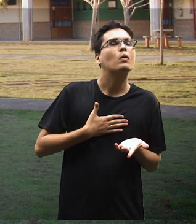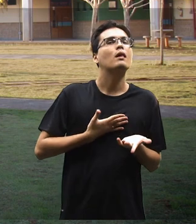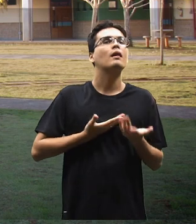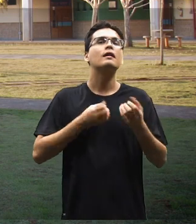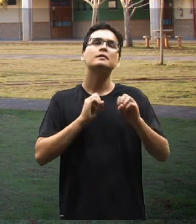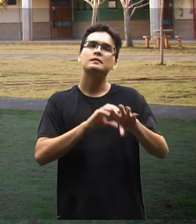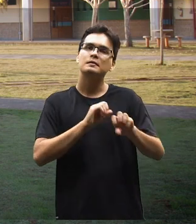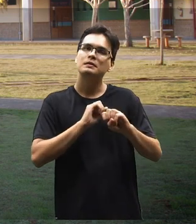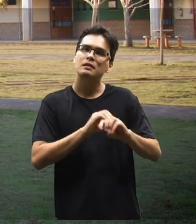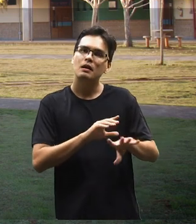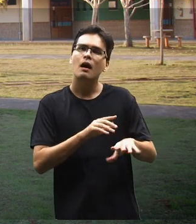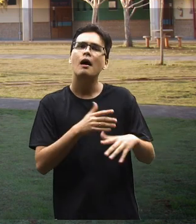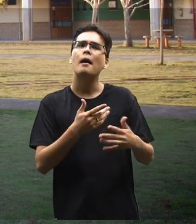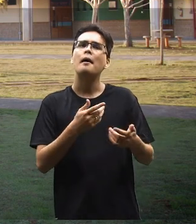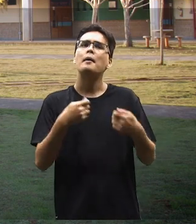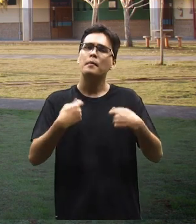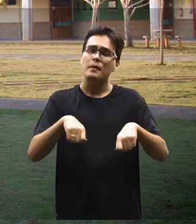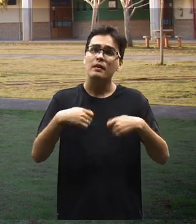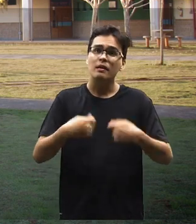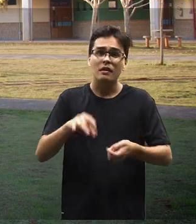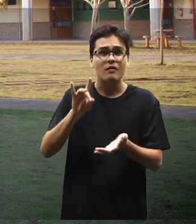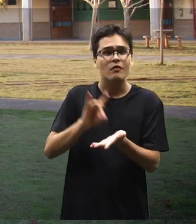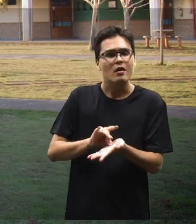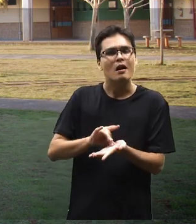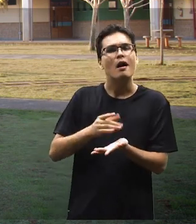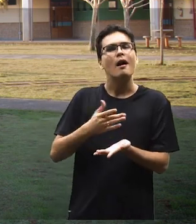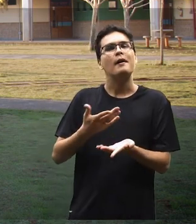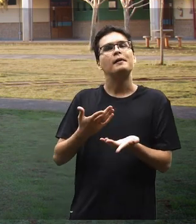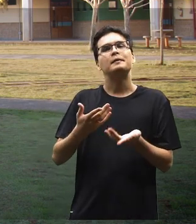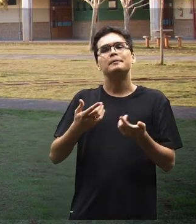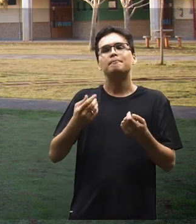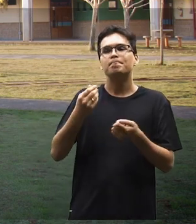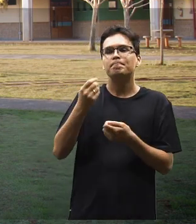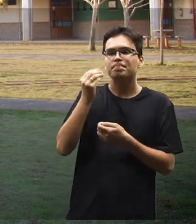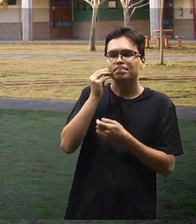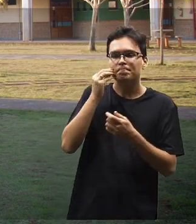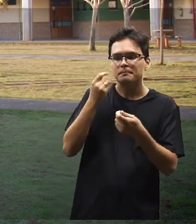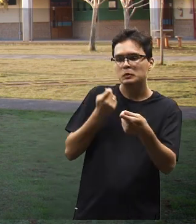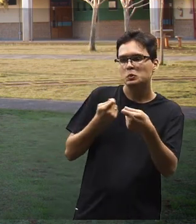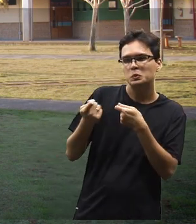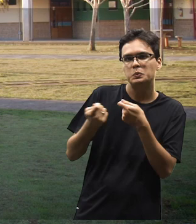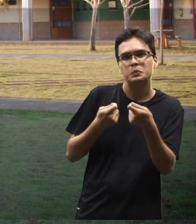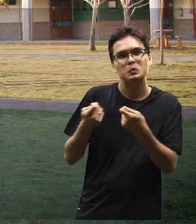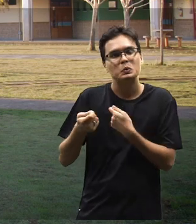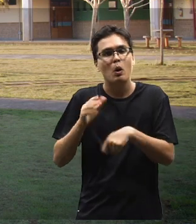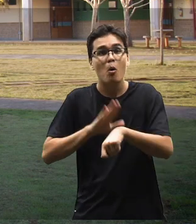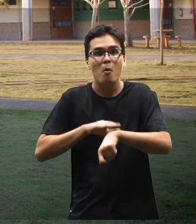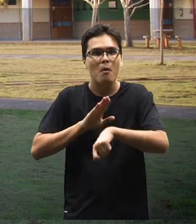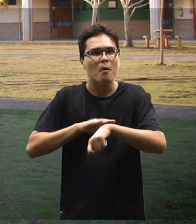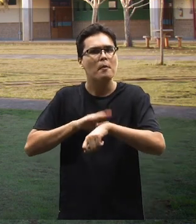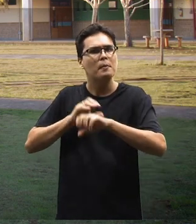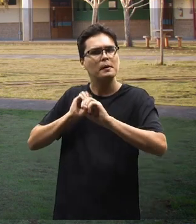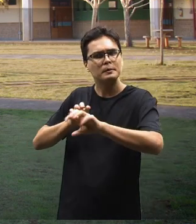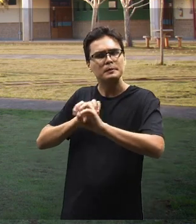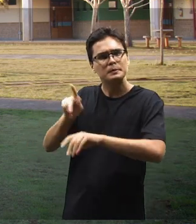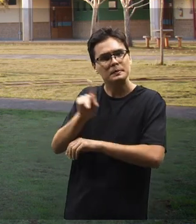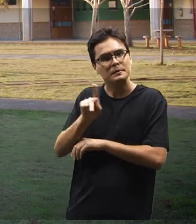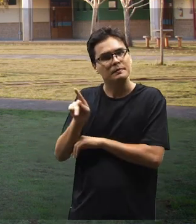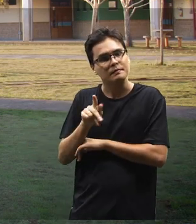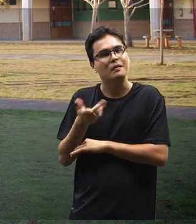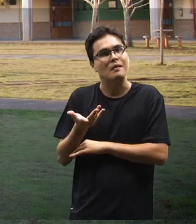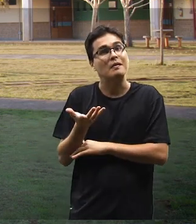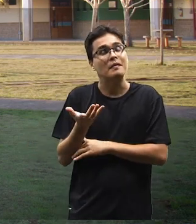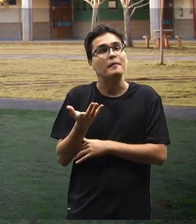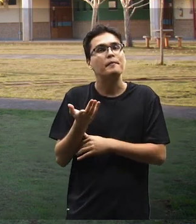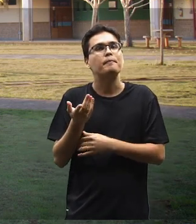de lecionar, que ele realmente tenha um jogo de cintura para ser realmente